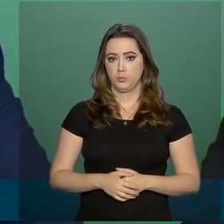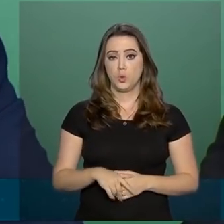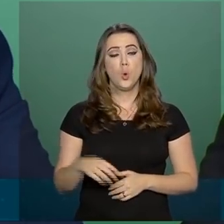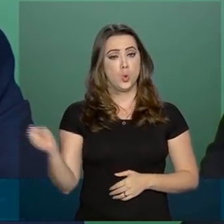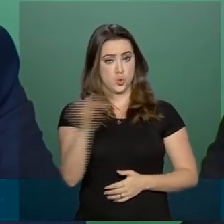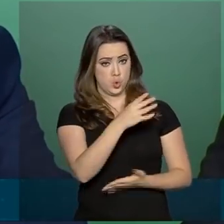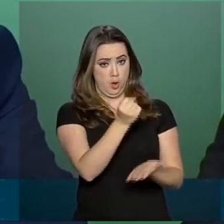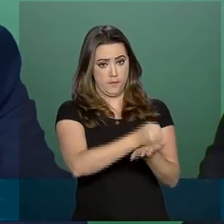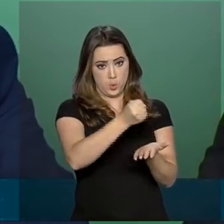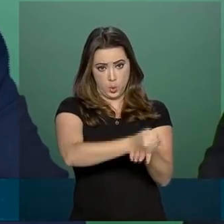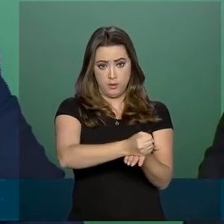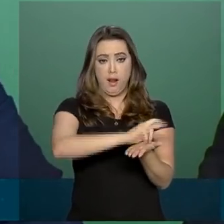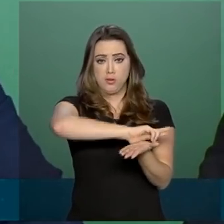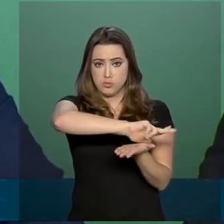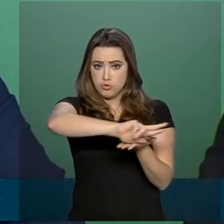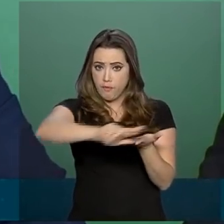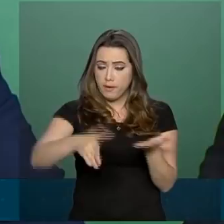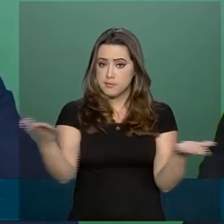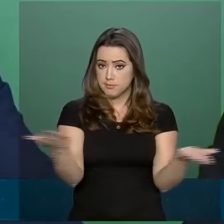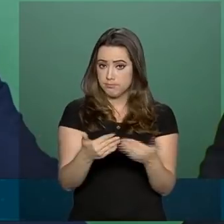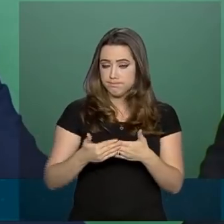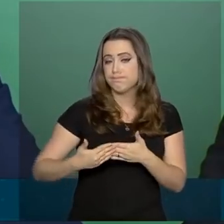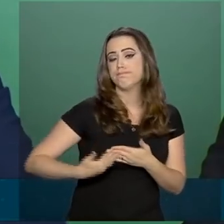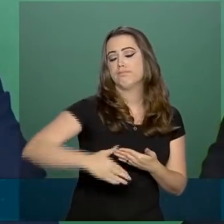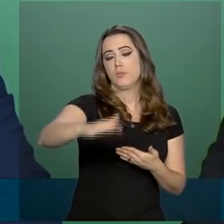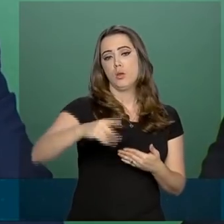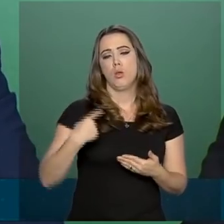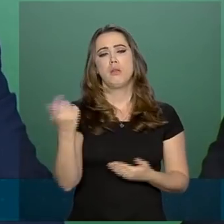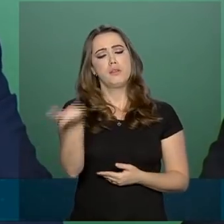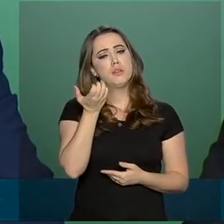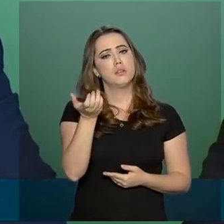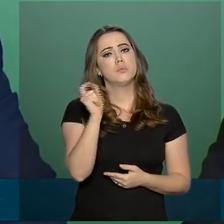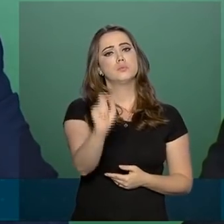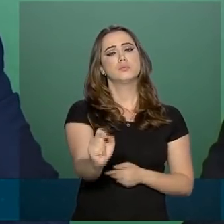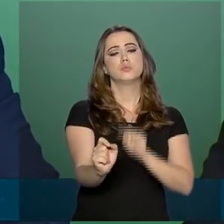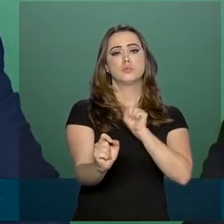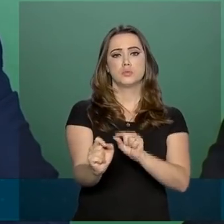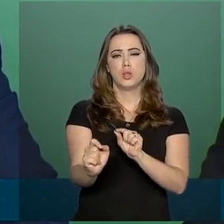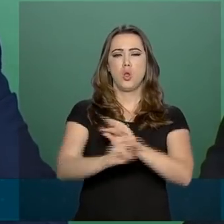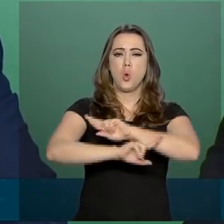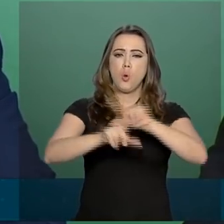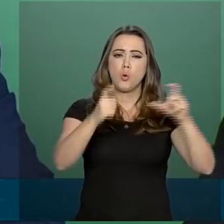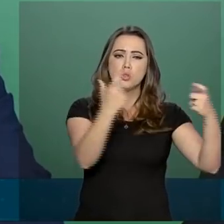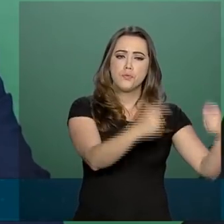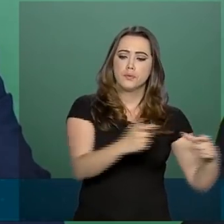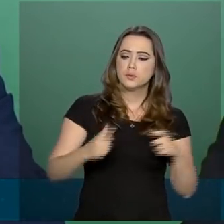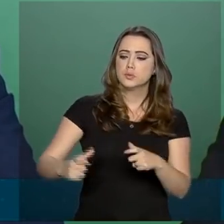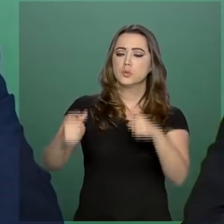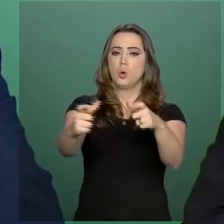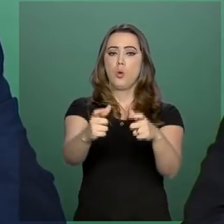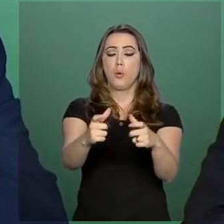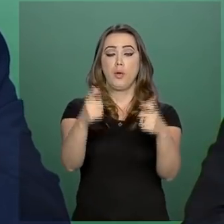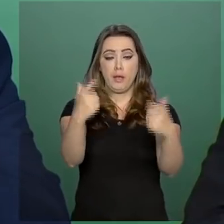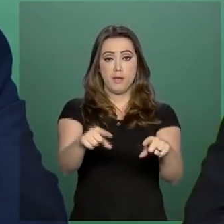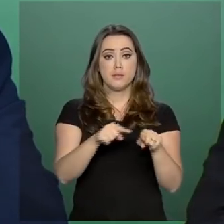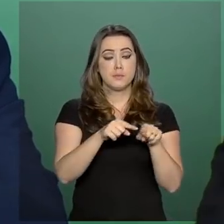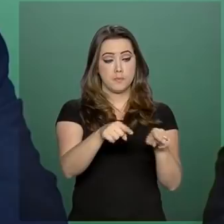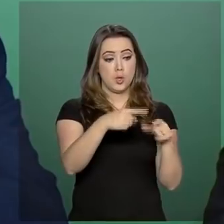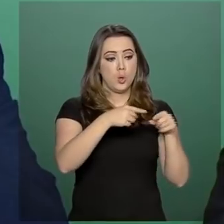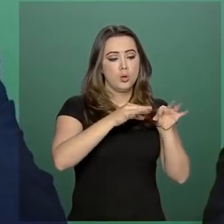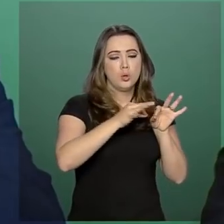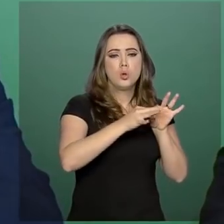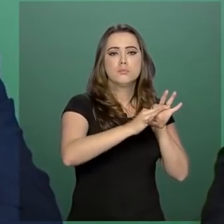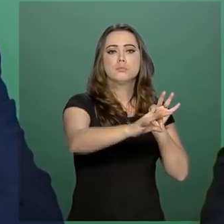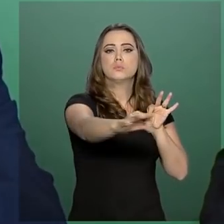soltar a partir de agora, e serão muitas, nós vamos prever esses postos de parada obrigatórios. Então, um local, uma